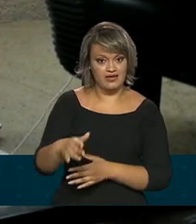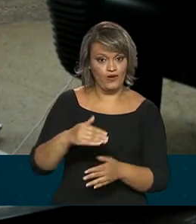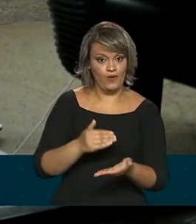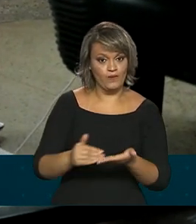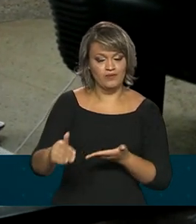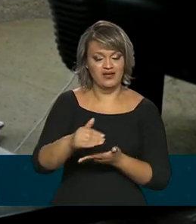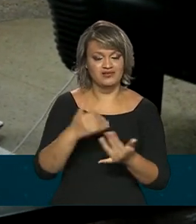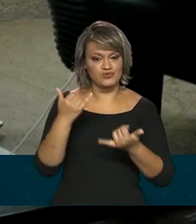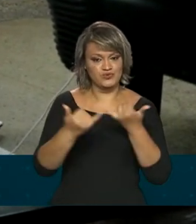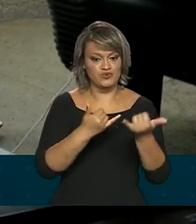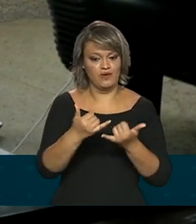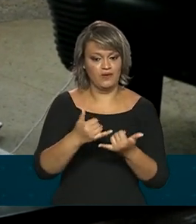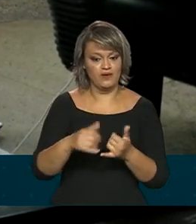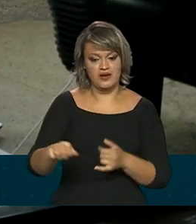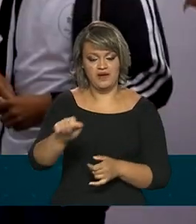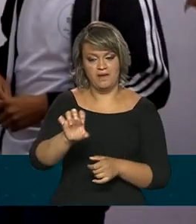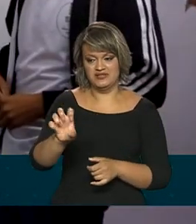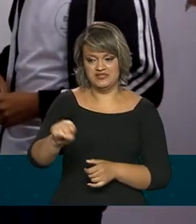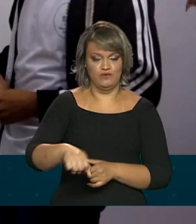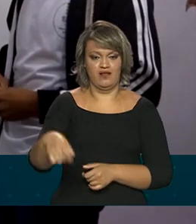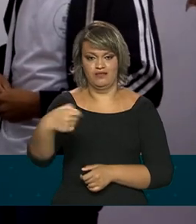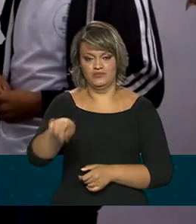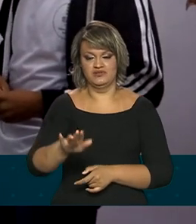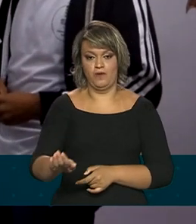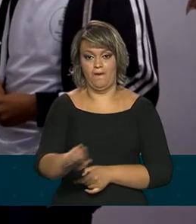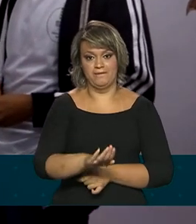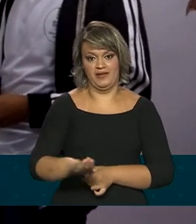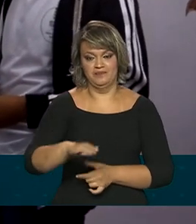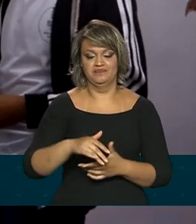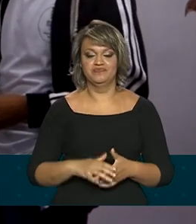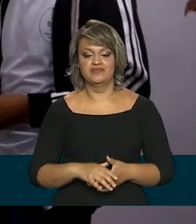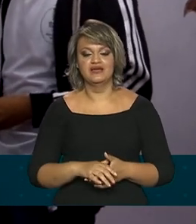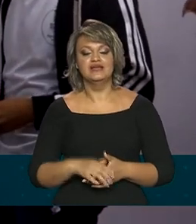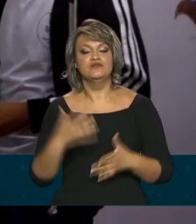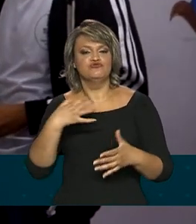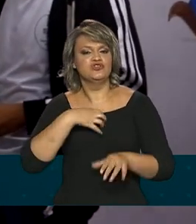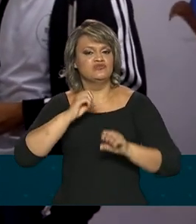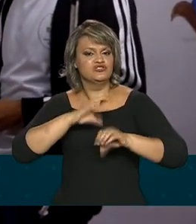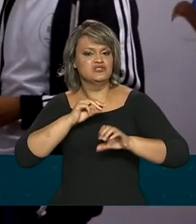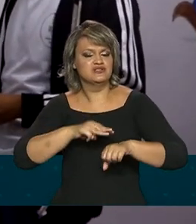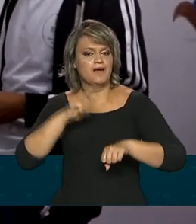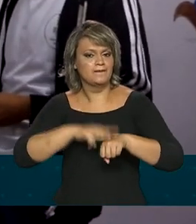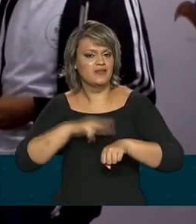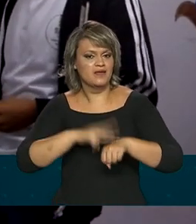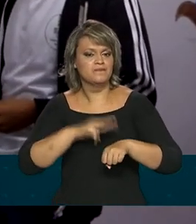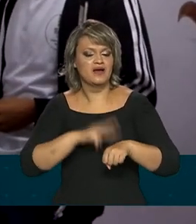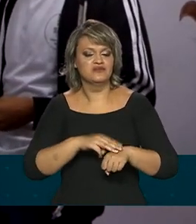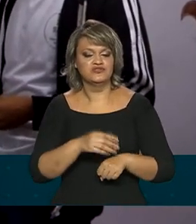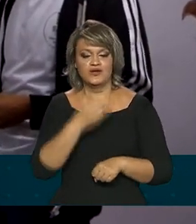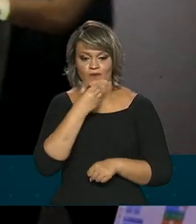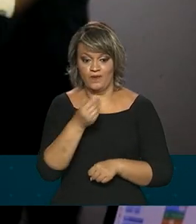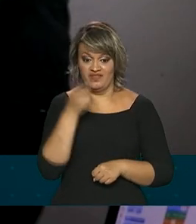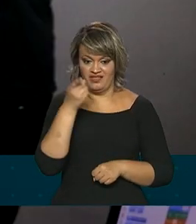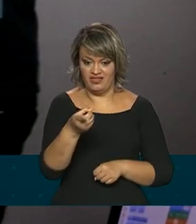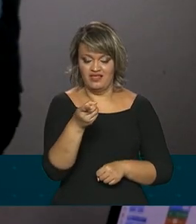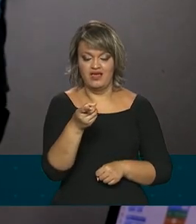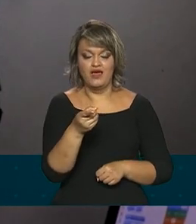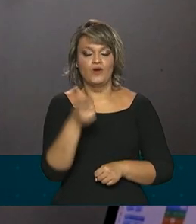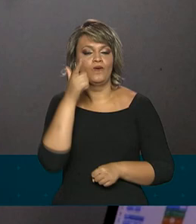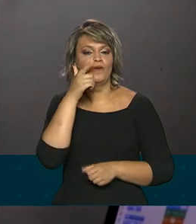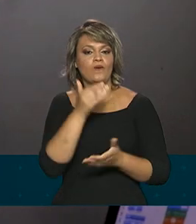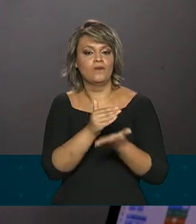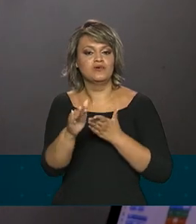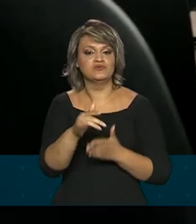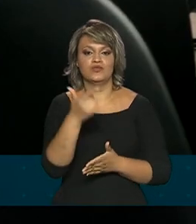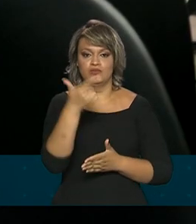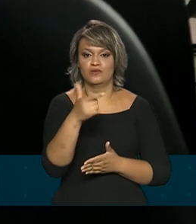vai funcionar sem ele sequer segurar nadinho. O método de ensinar matemática do professor Greiton Azevedo teve início em